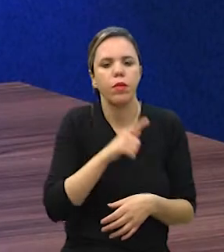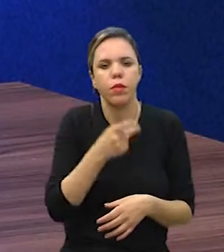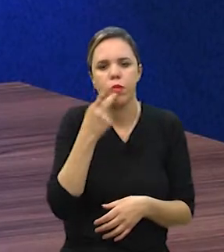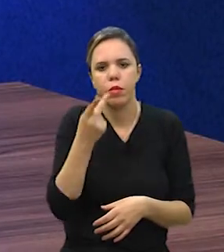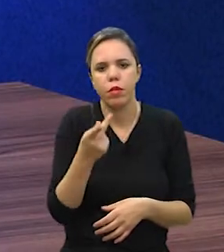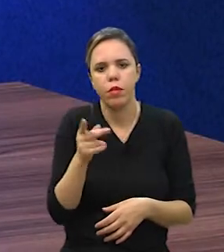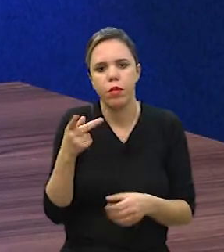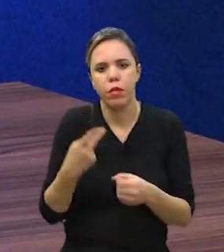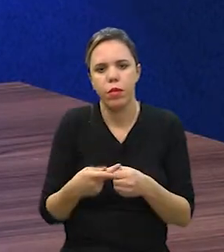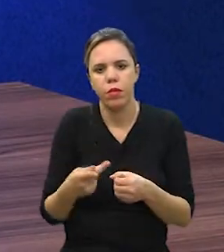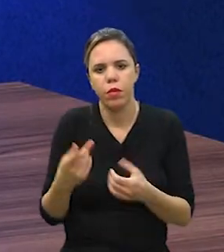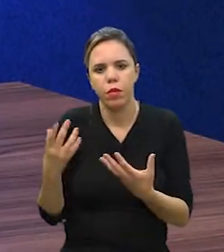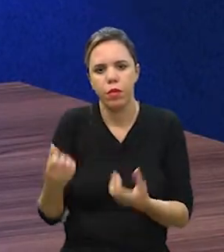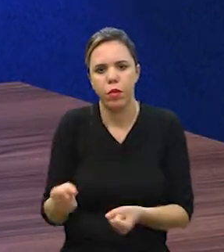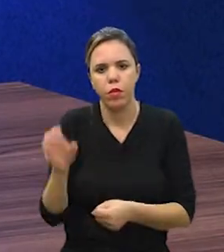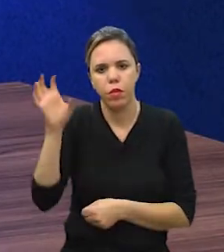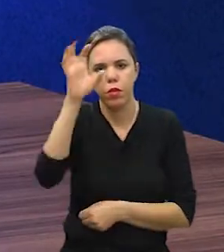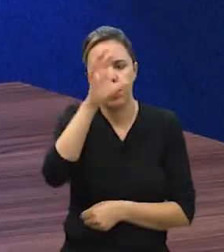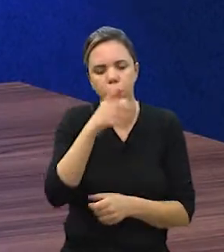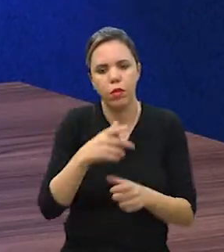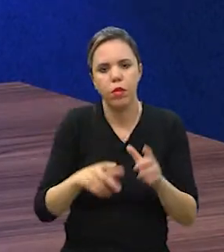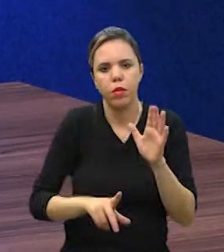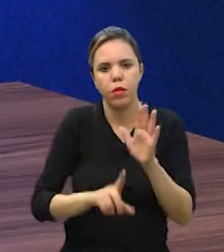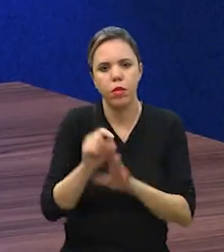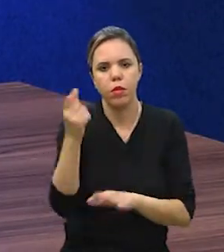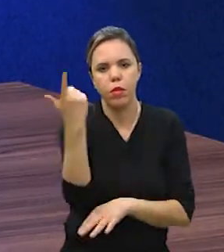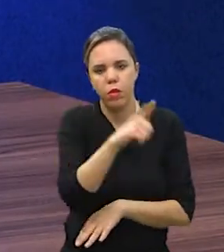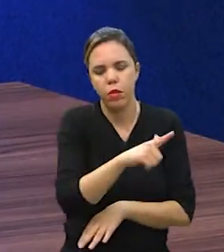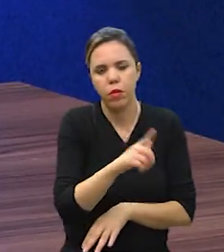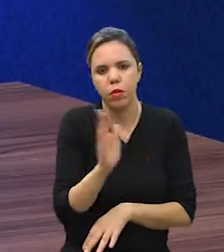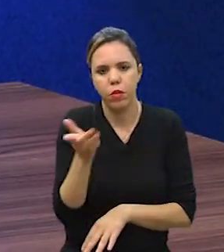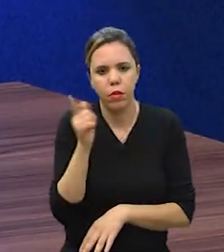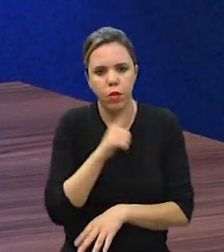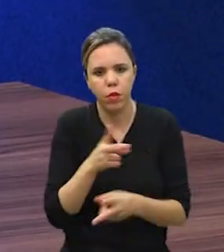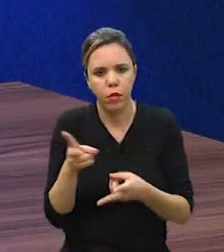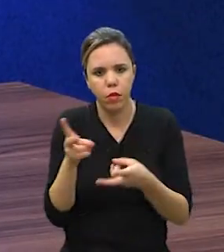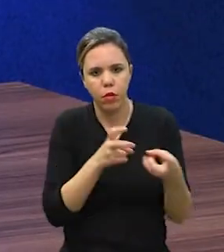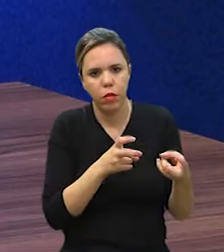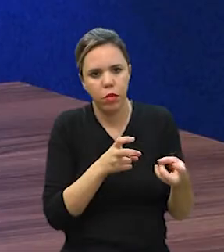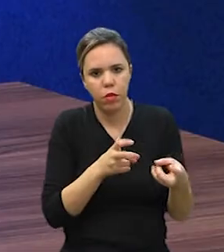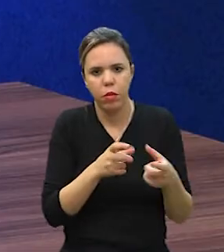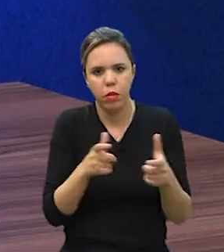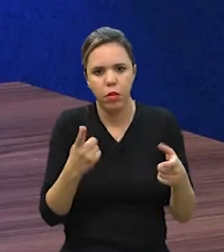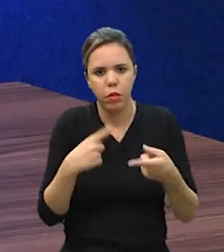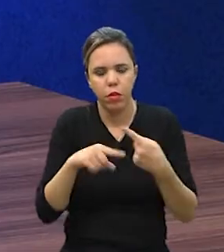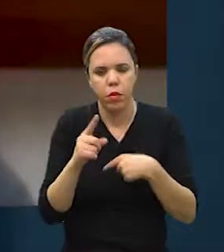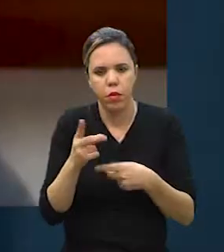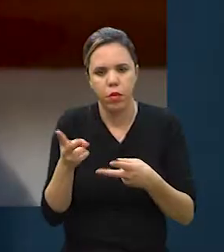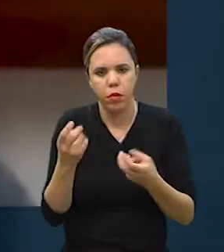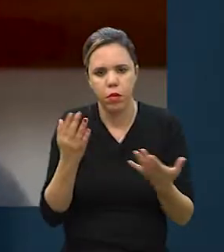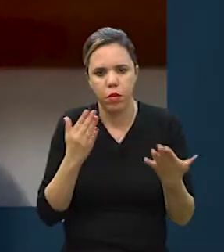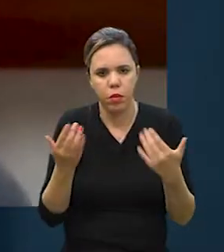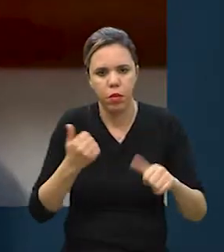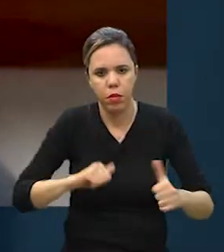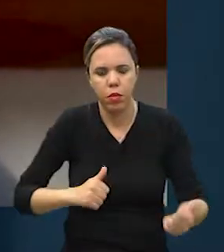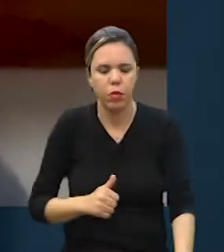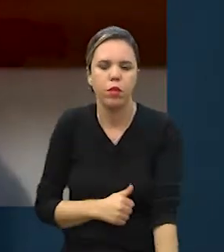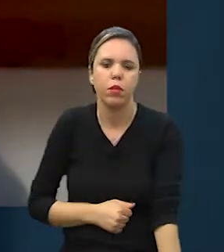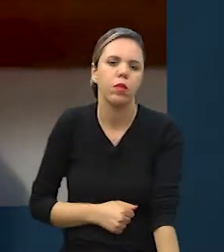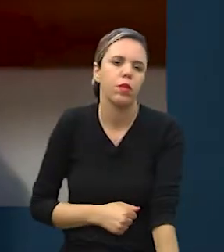que a gente diz esse produto nesse estado, ele rende mais que no outro? Vocês já conseguiram essa mensuração? Olha,